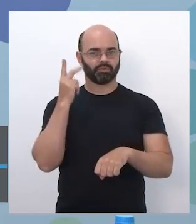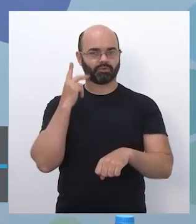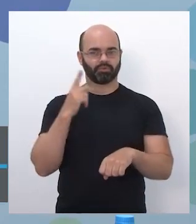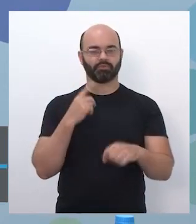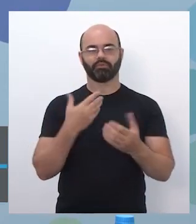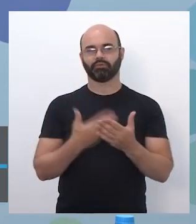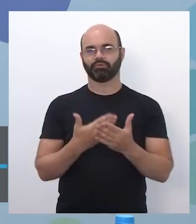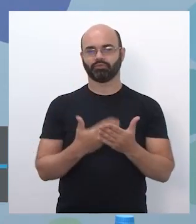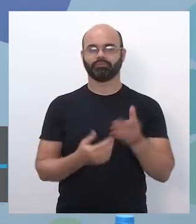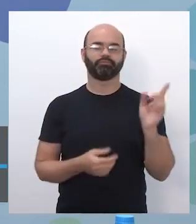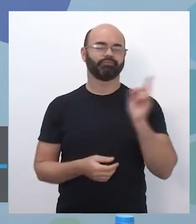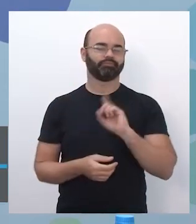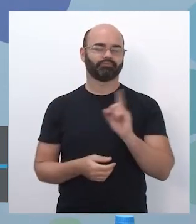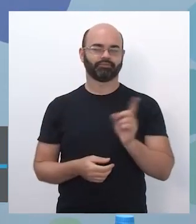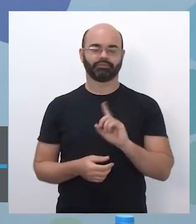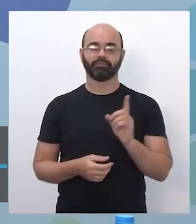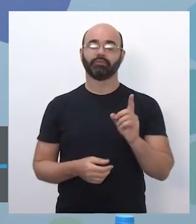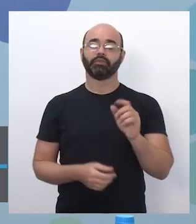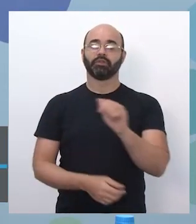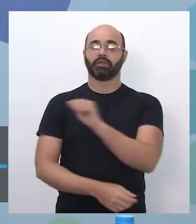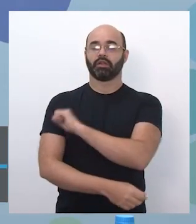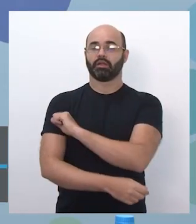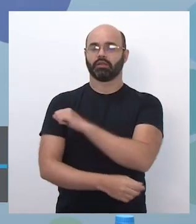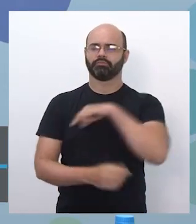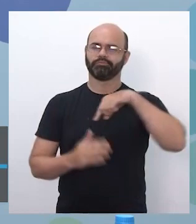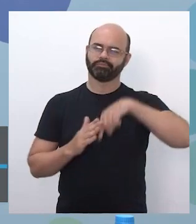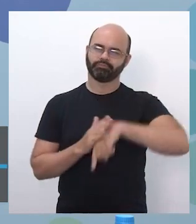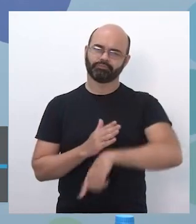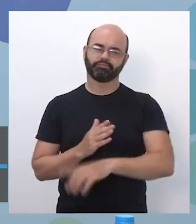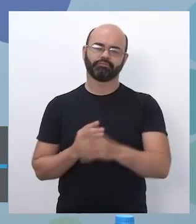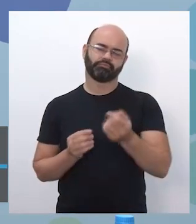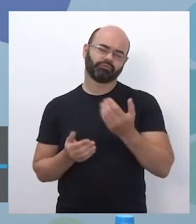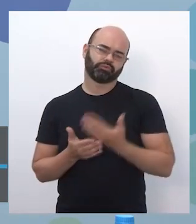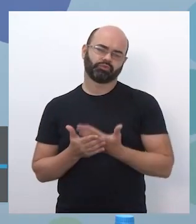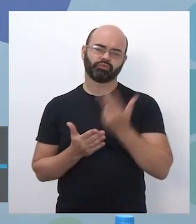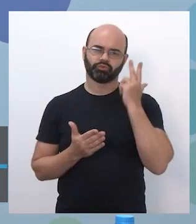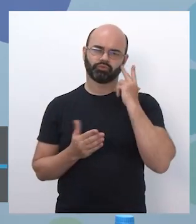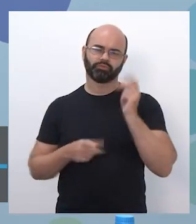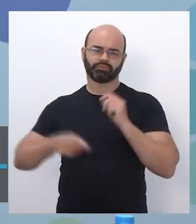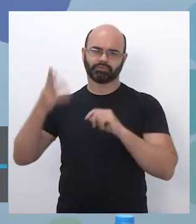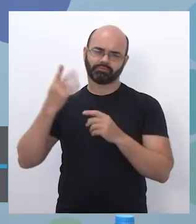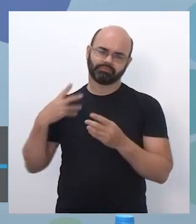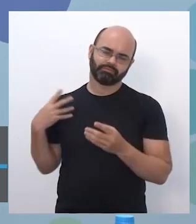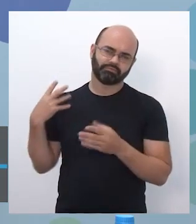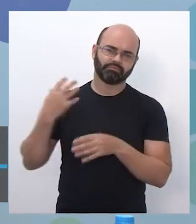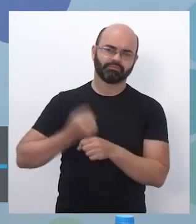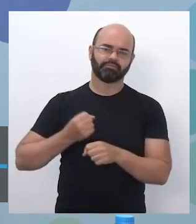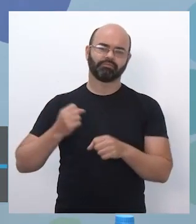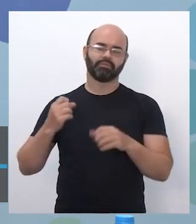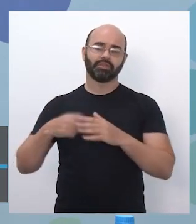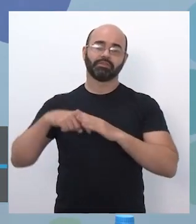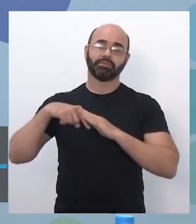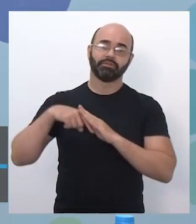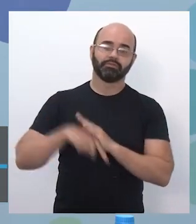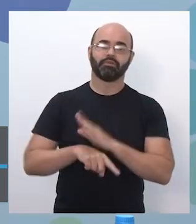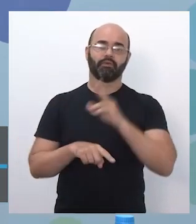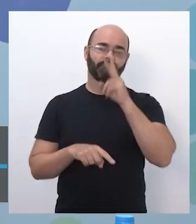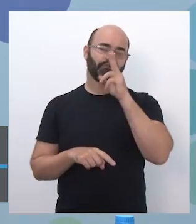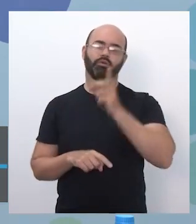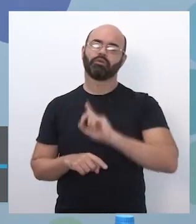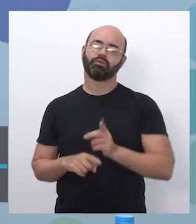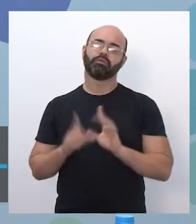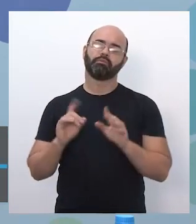mobilizando habilidades que ele vai estar aprendendo no tempo regular ou que já aprendeu em anos anteriores para conseguir resolver esse